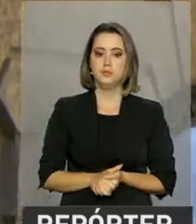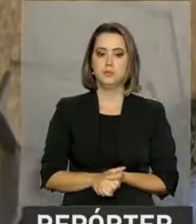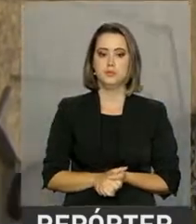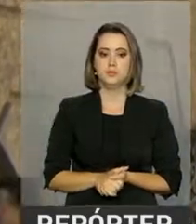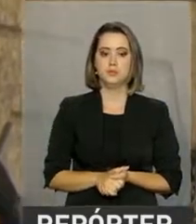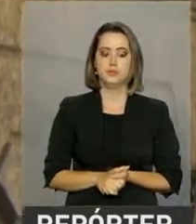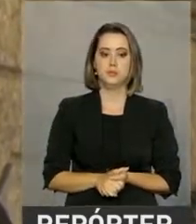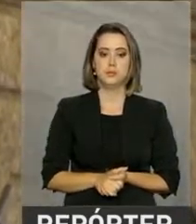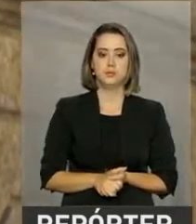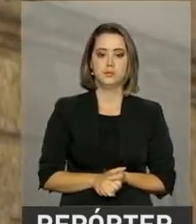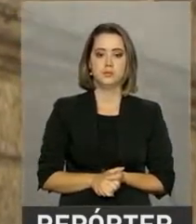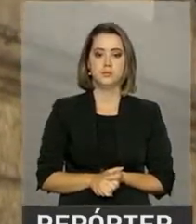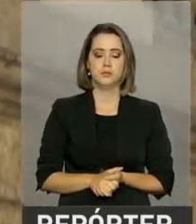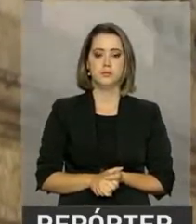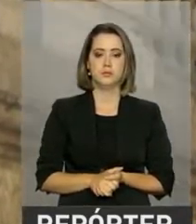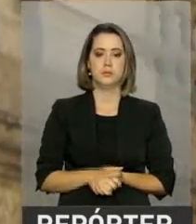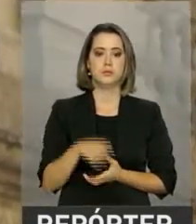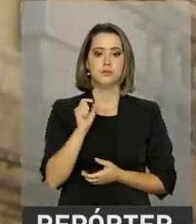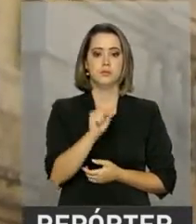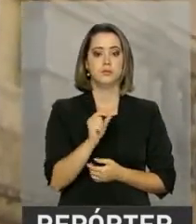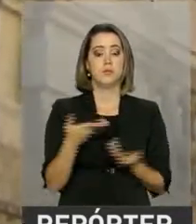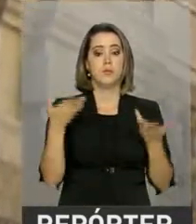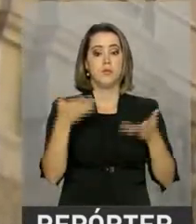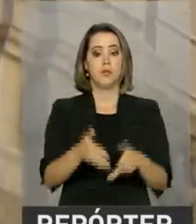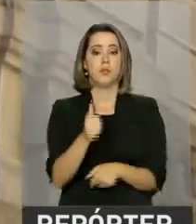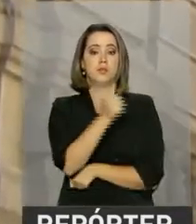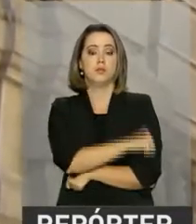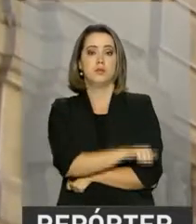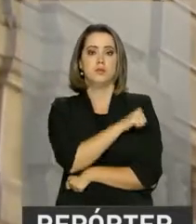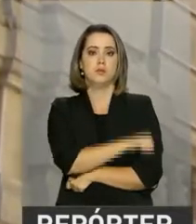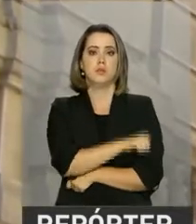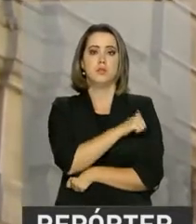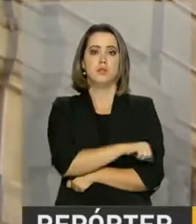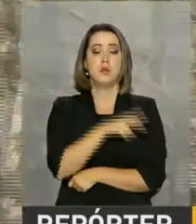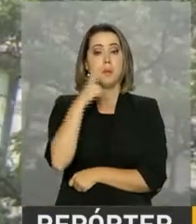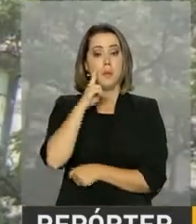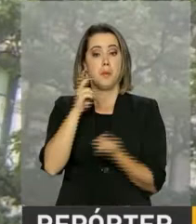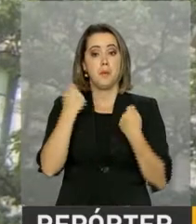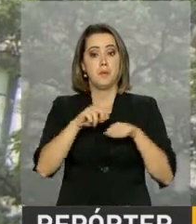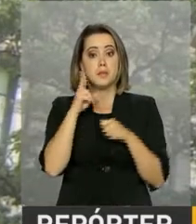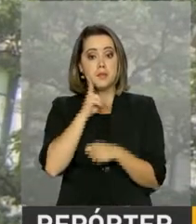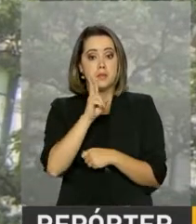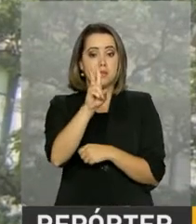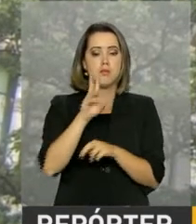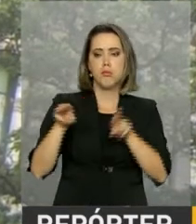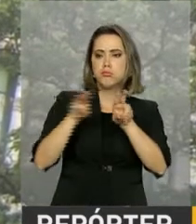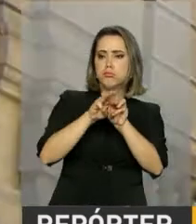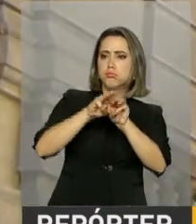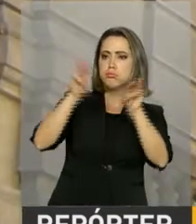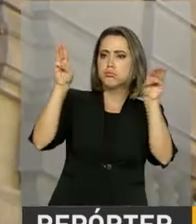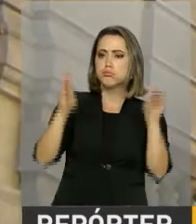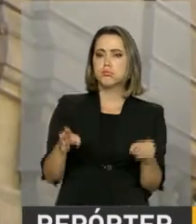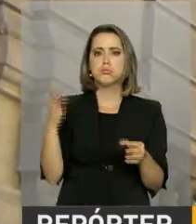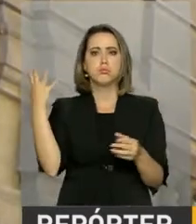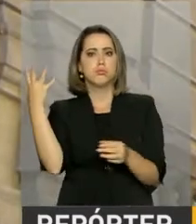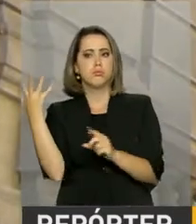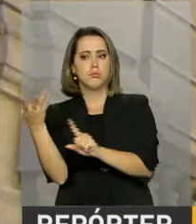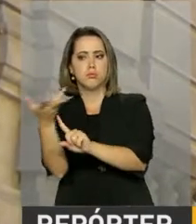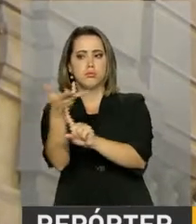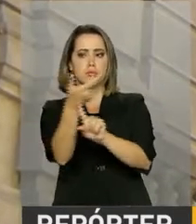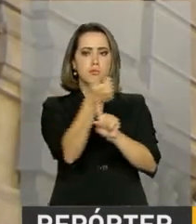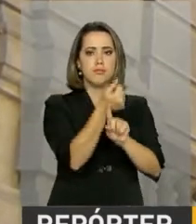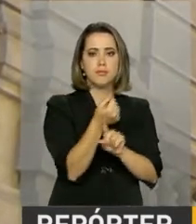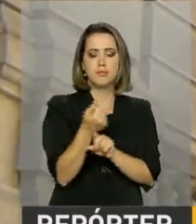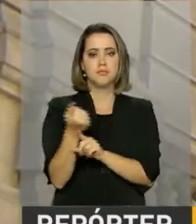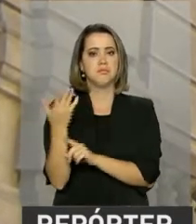Para quem passa pelo centro do Rio de Janeiro, é impossível não notar o Museu Nacional de Belas Artes. Do lado de fora,